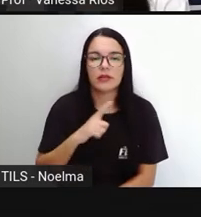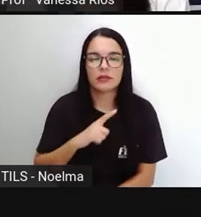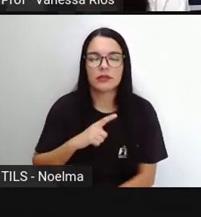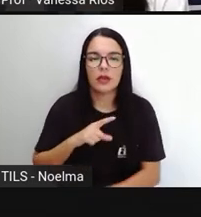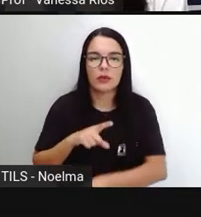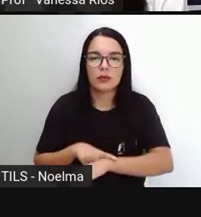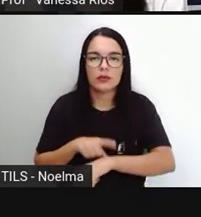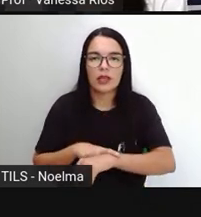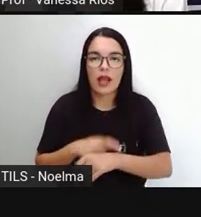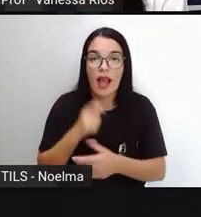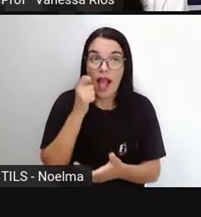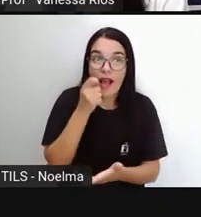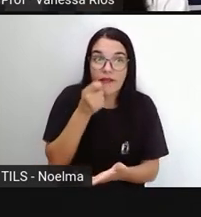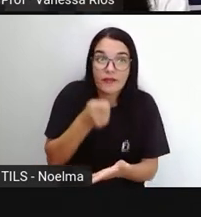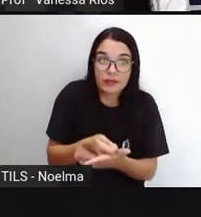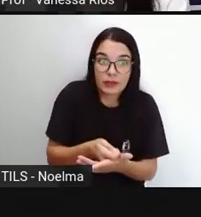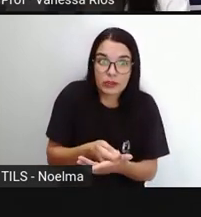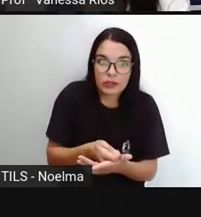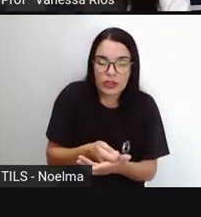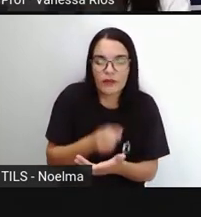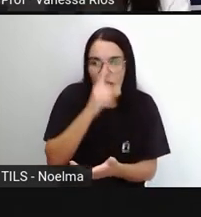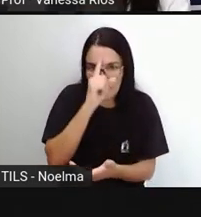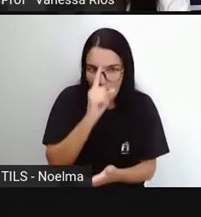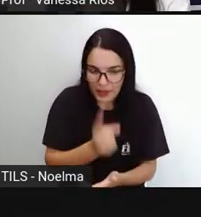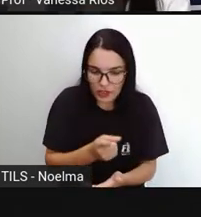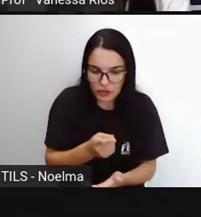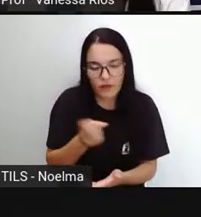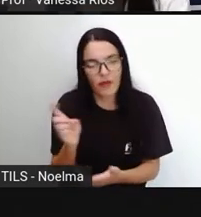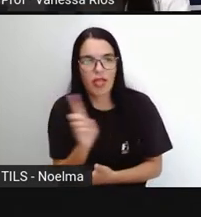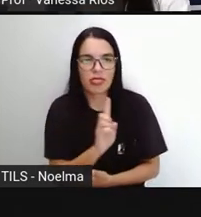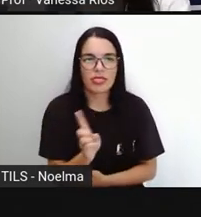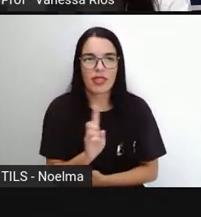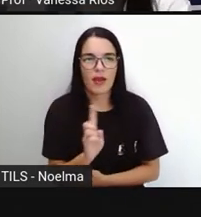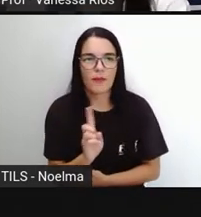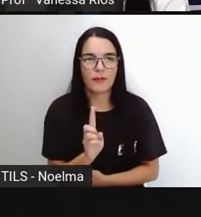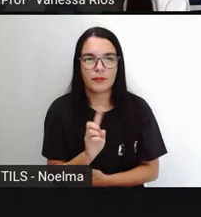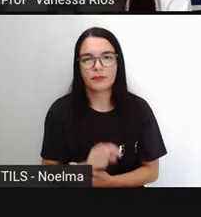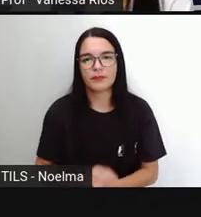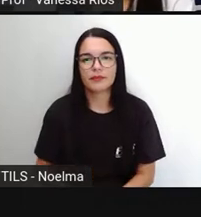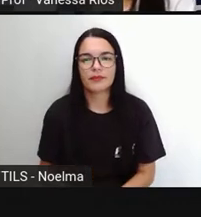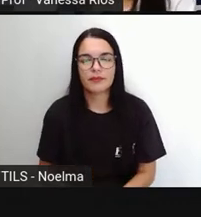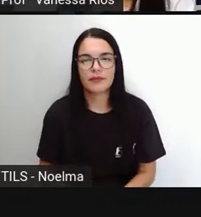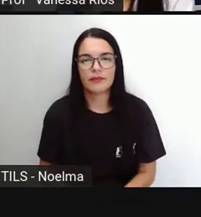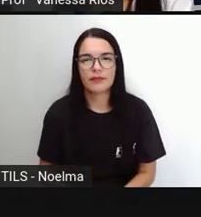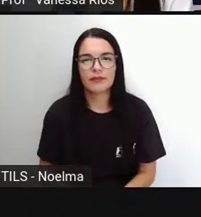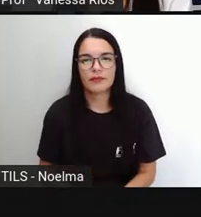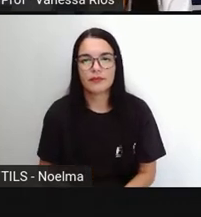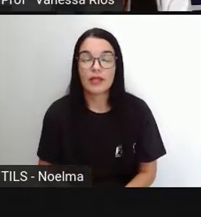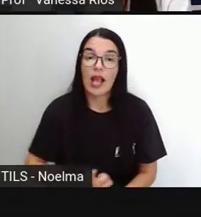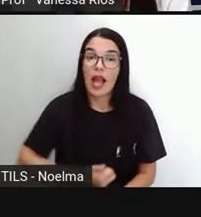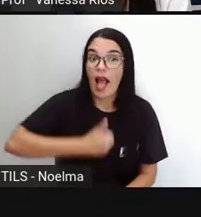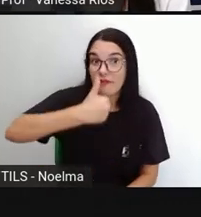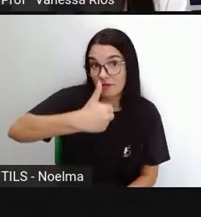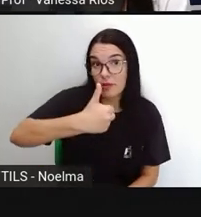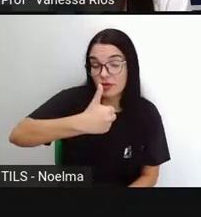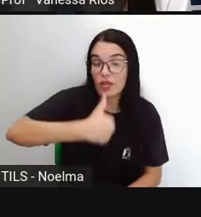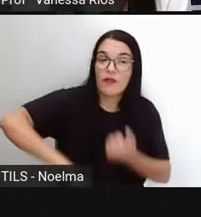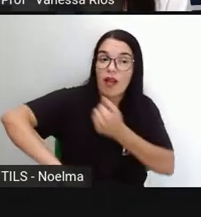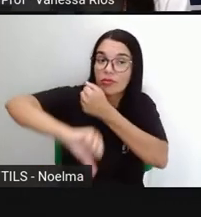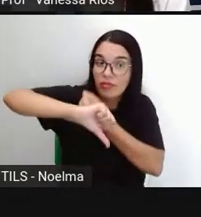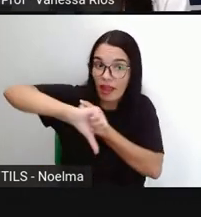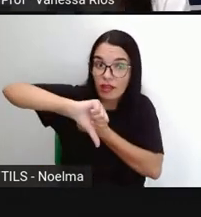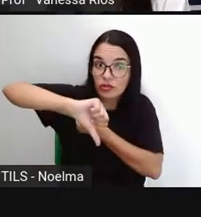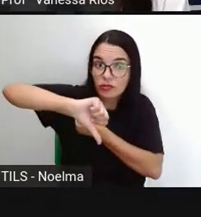o imperativo afirmativo e o imperativo negativo. Então, a gente observa novamente a relação